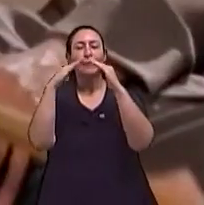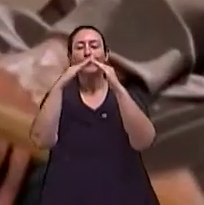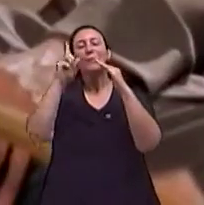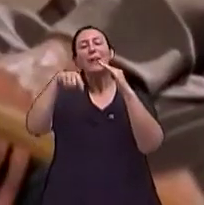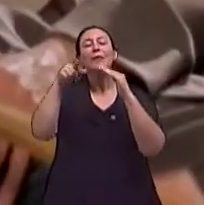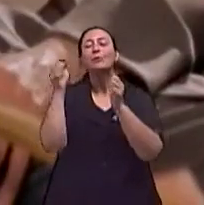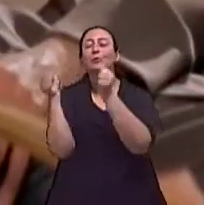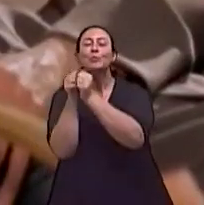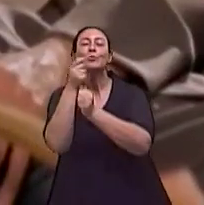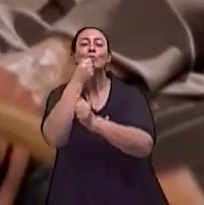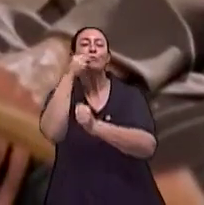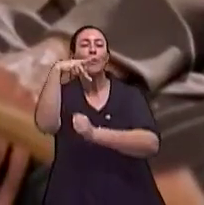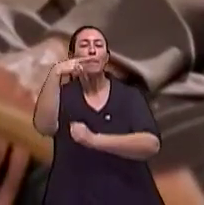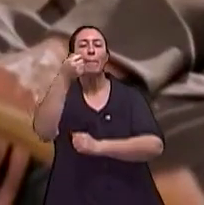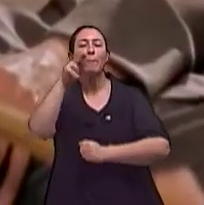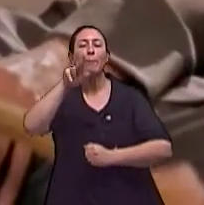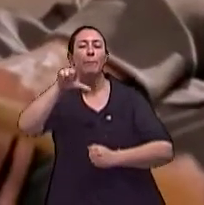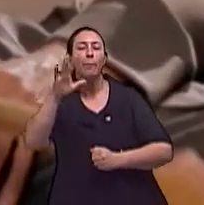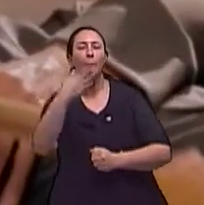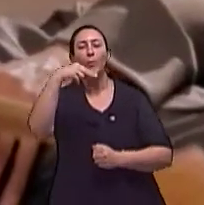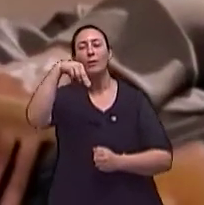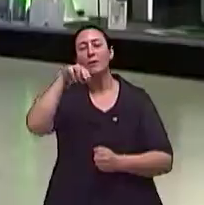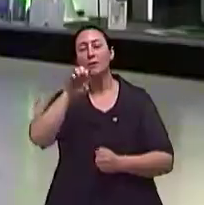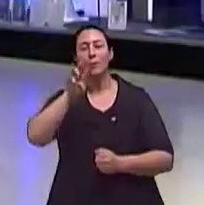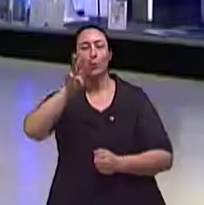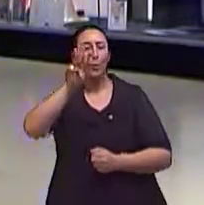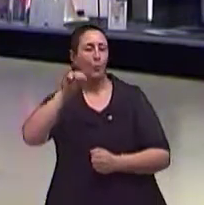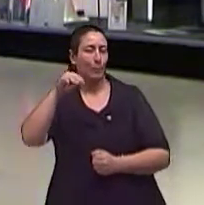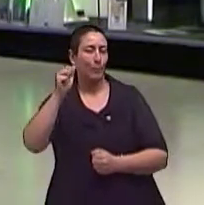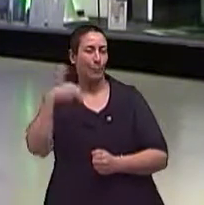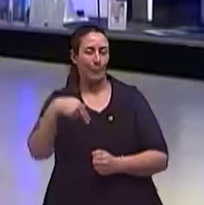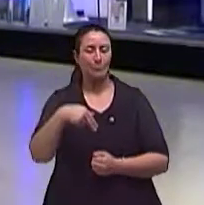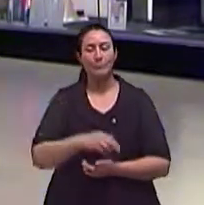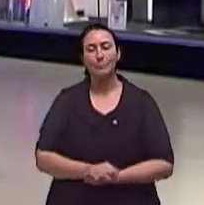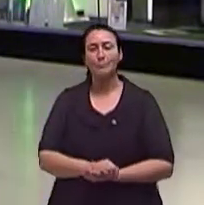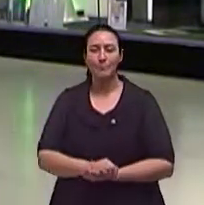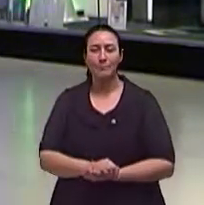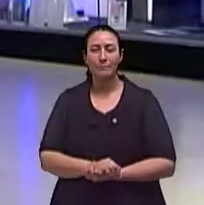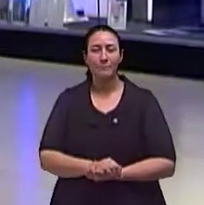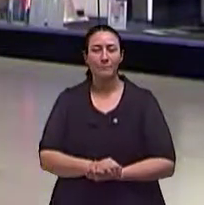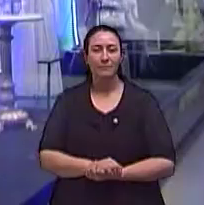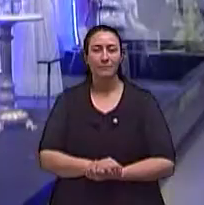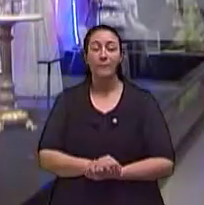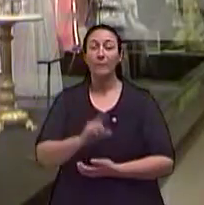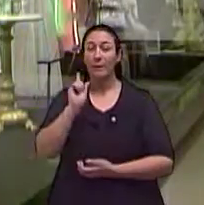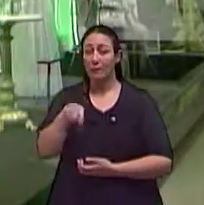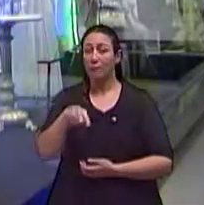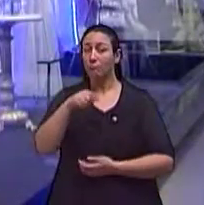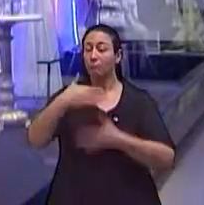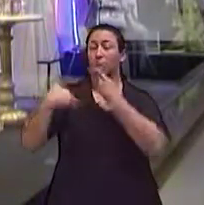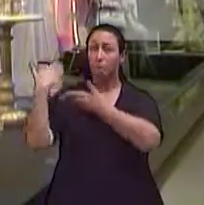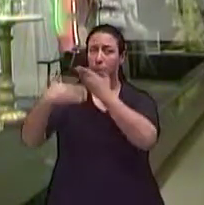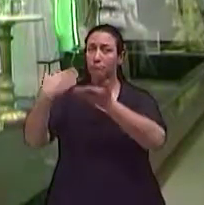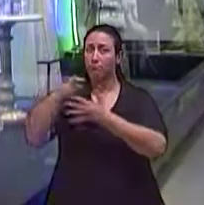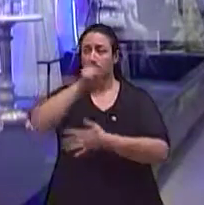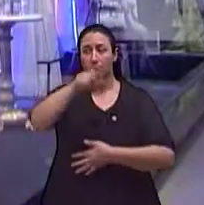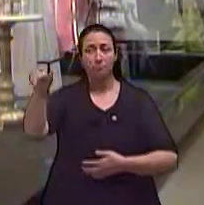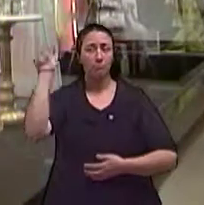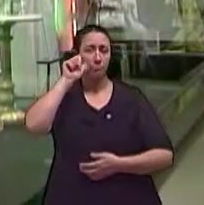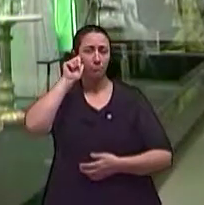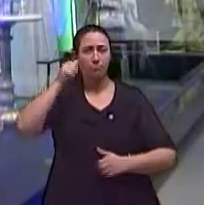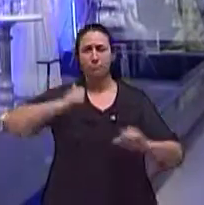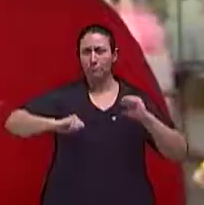que é um filme realmente recomendadíssimo, que tem que ser visto. O tempo passou, e as divas do cinema viraram mitos e se